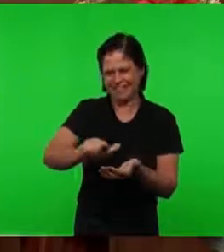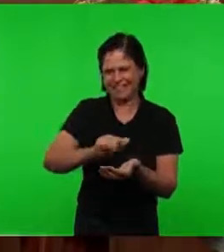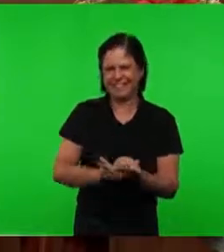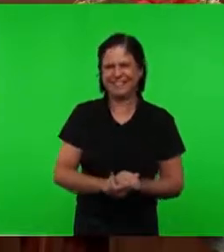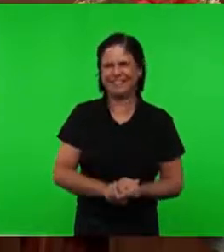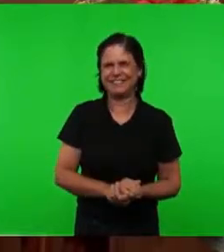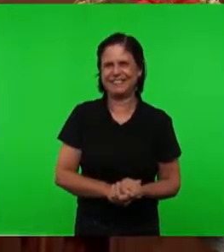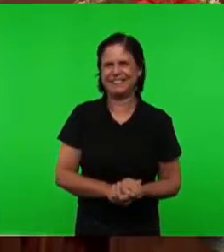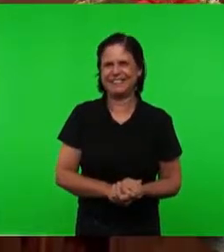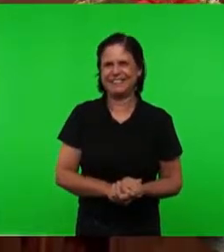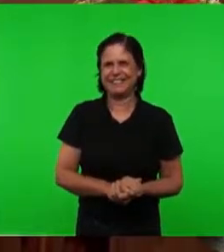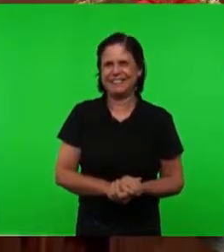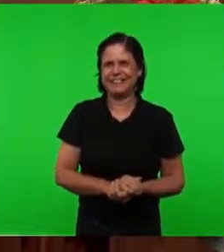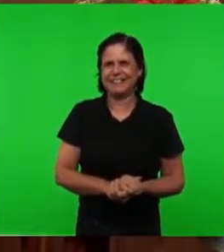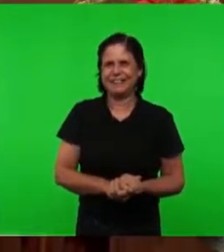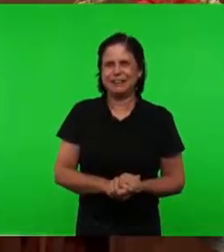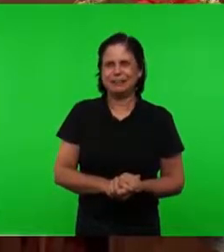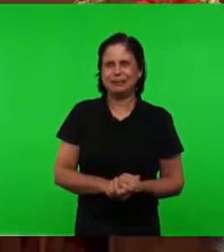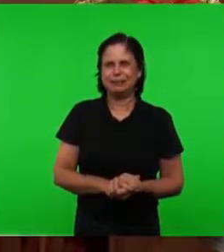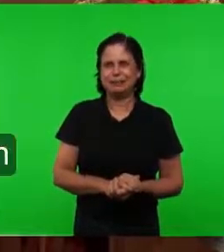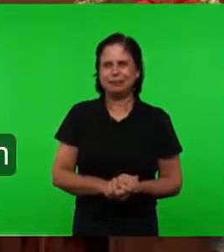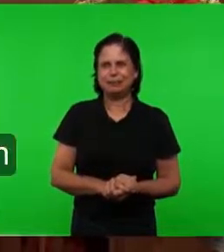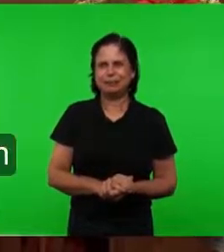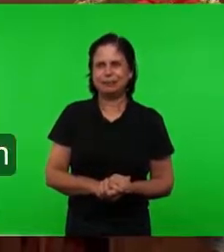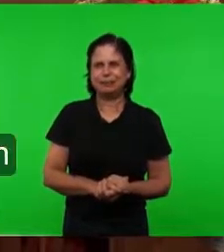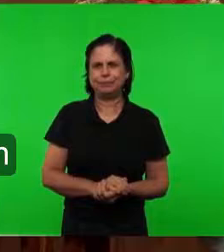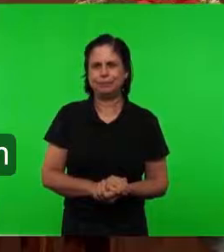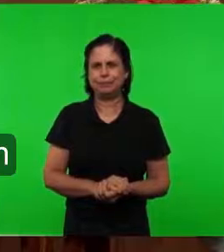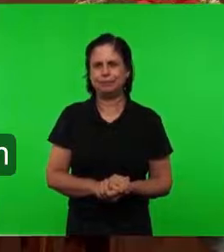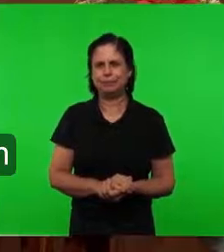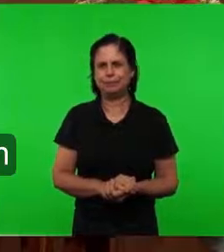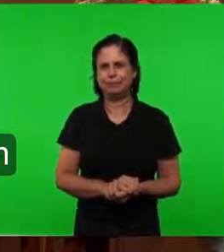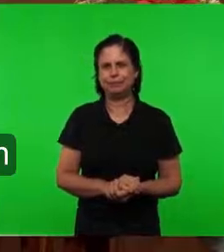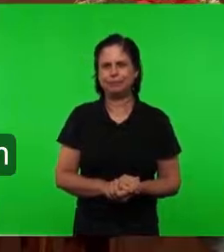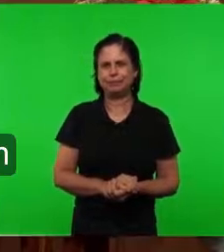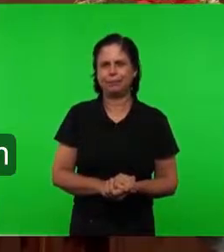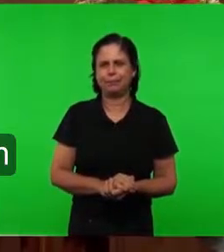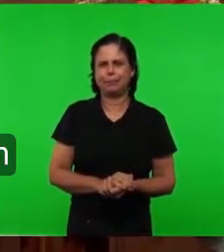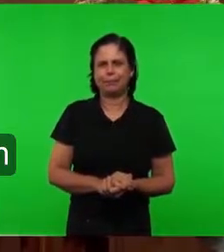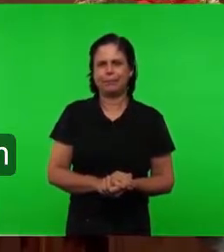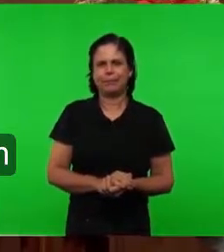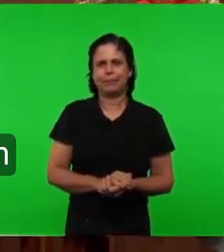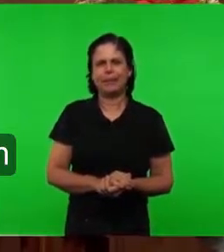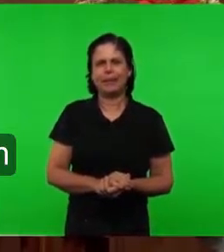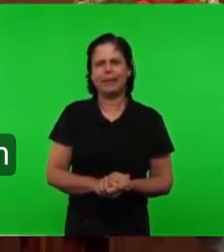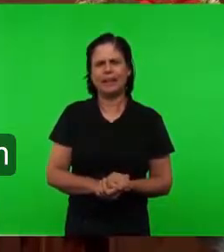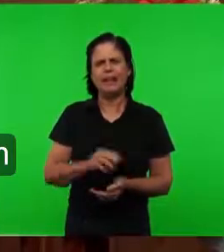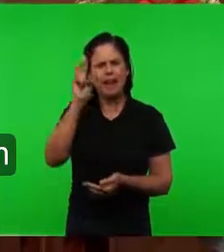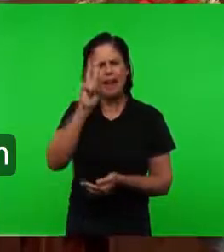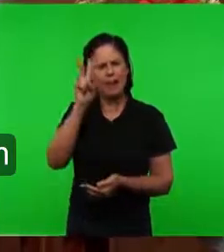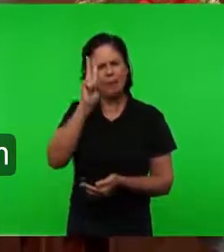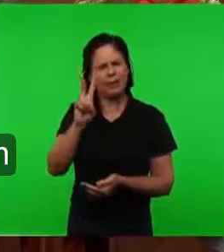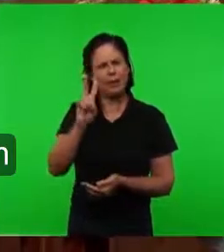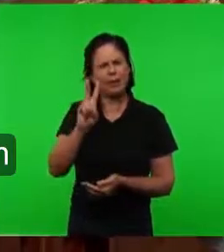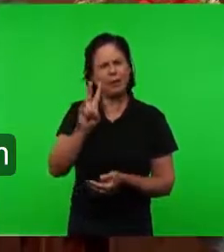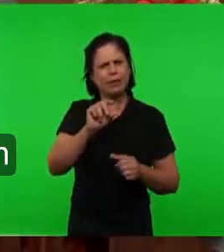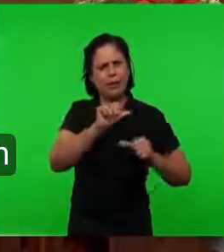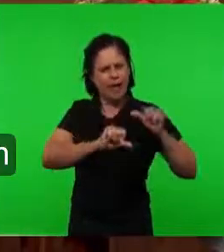Que Colocado Na Tese Nas 95 É